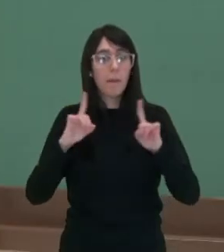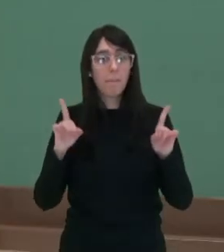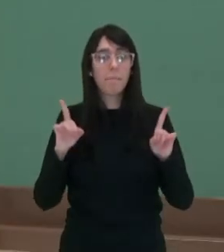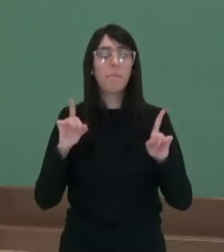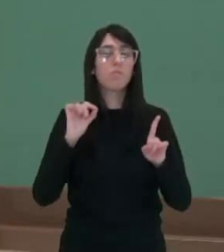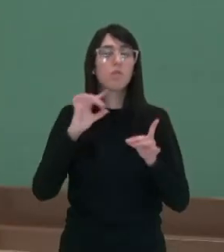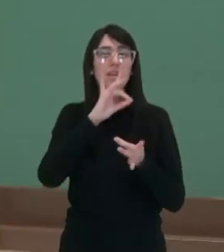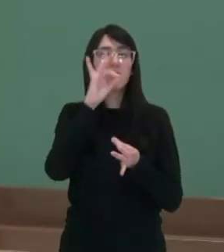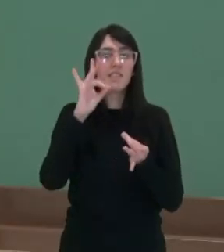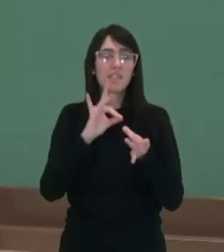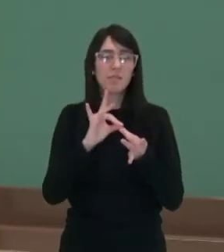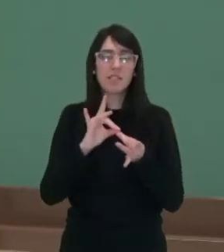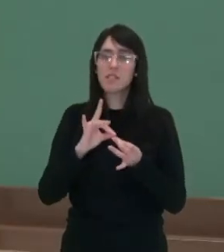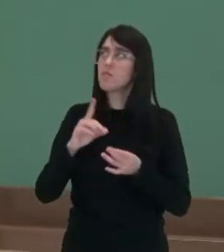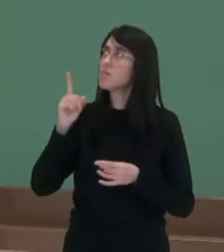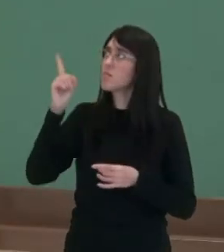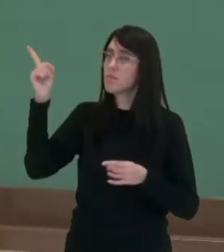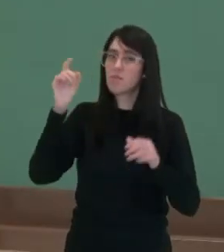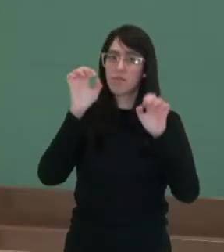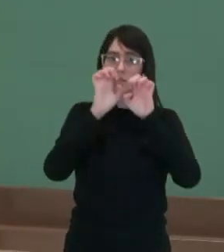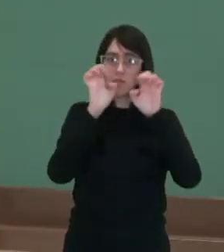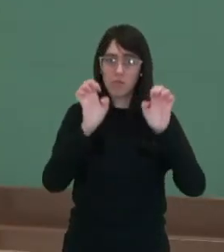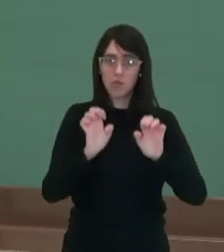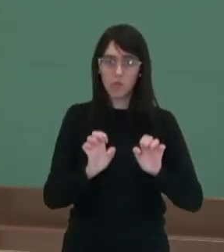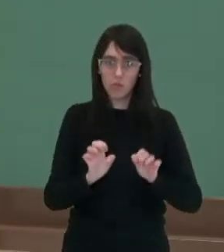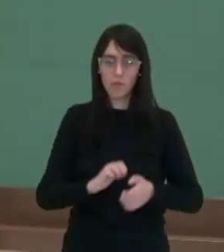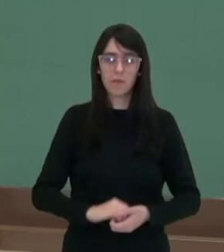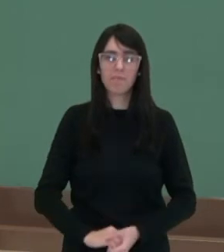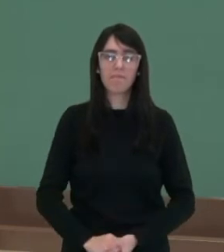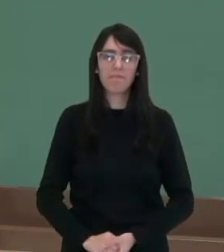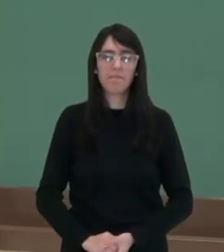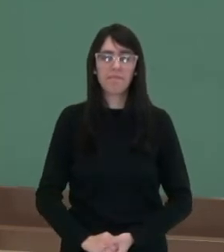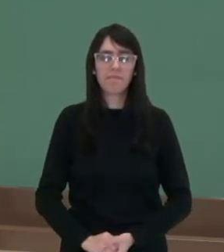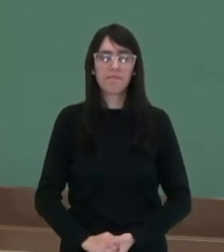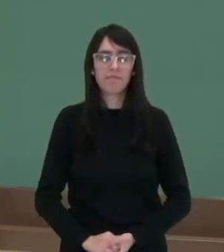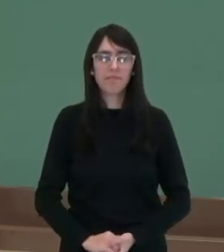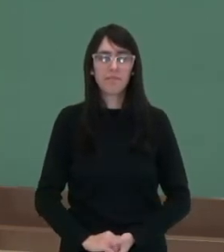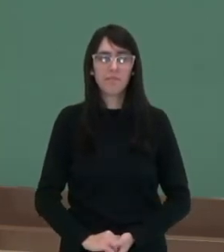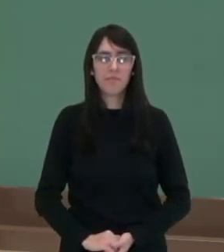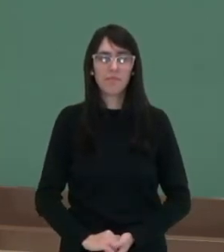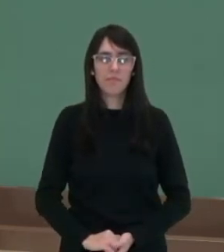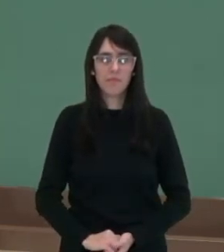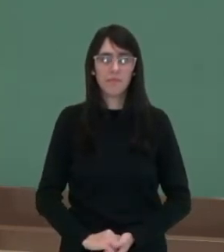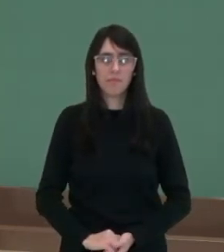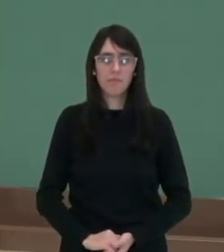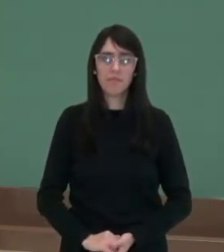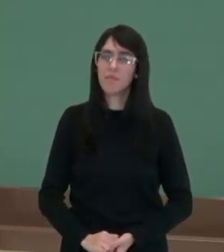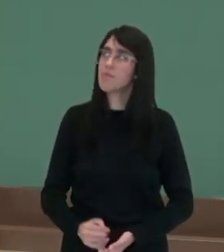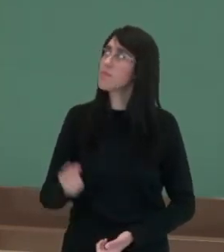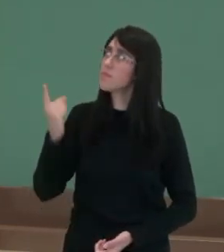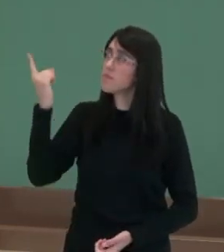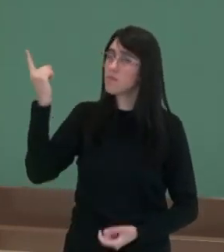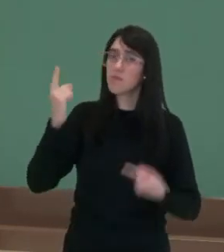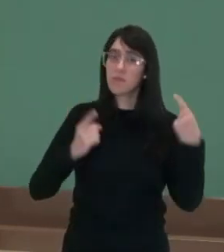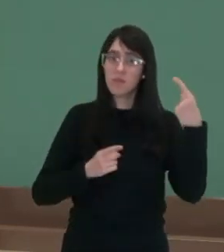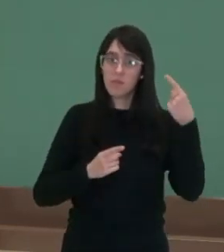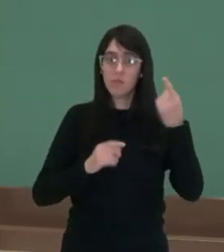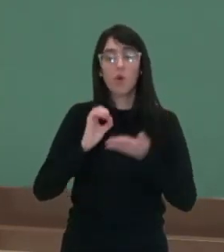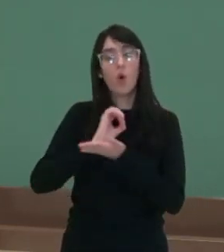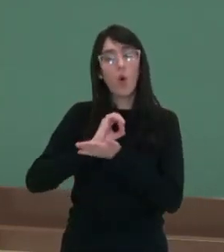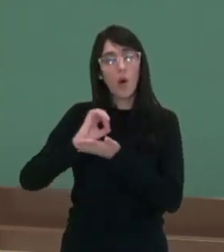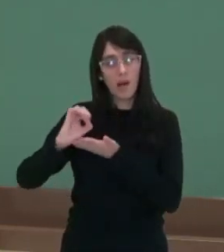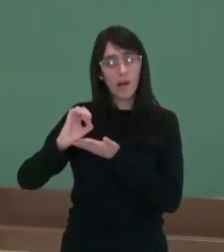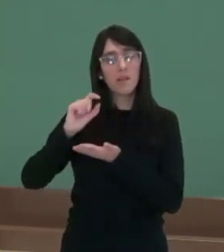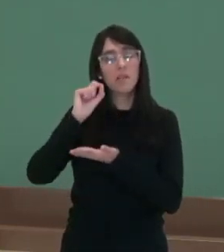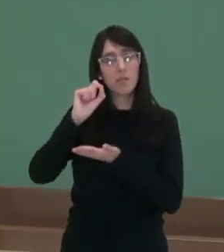específico essas estruturas químicas atendendo ao seu pedido, evidentemente. Aqui nós temos uma estrutura orgânica, onde